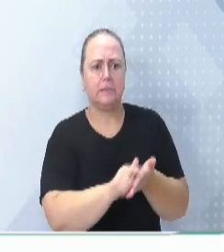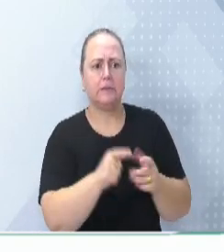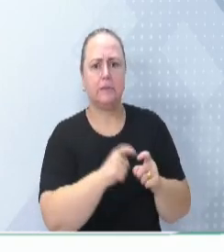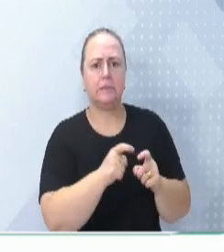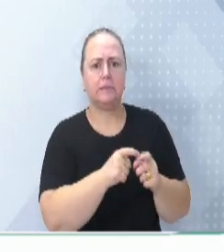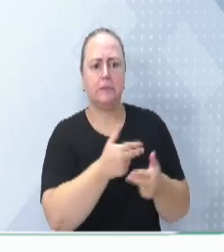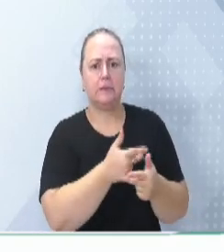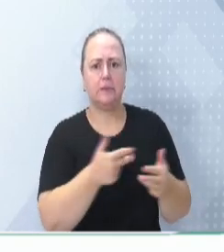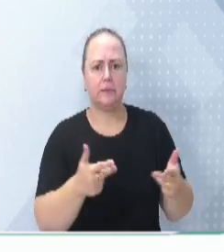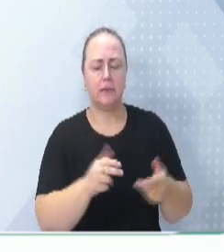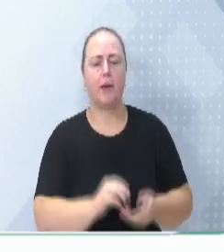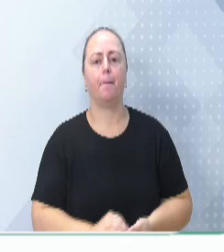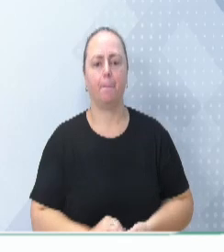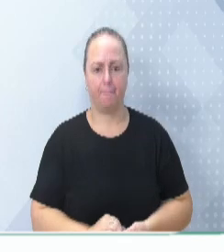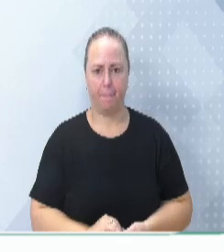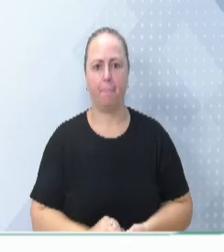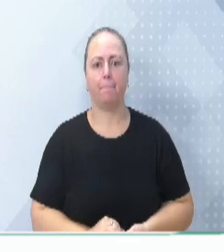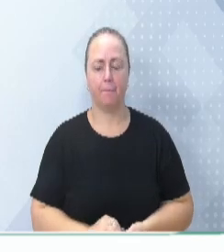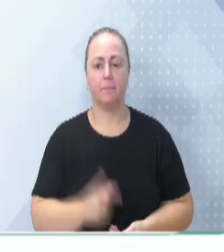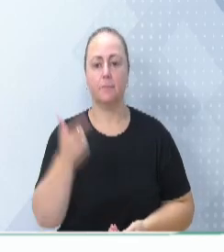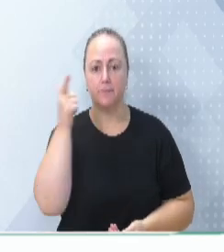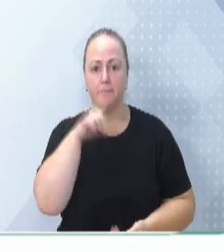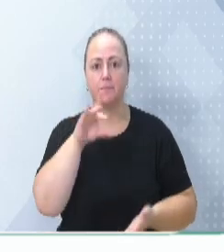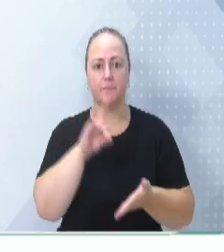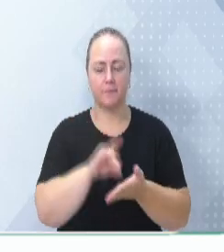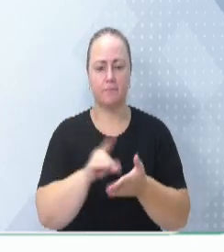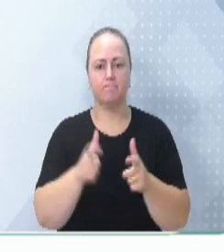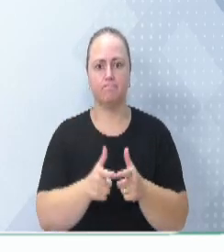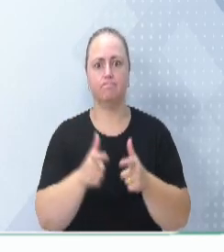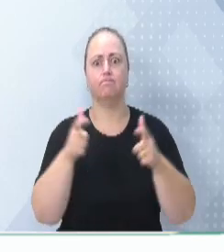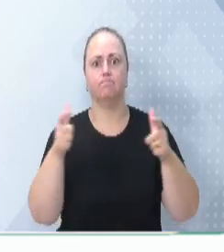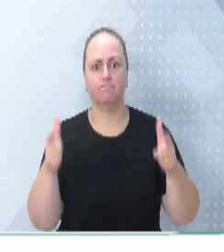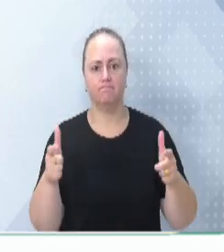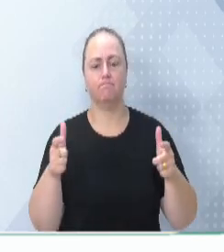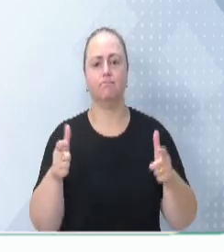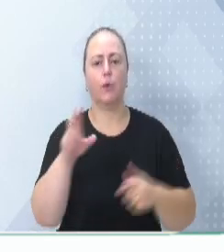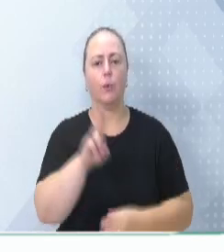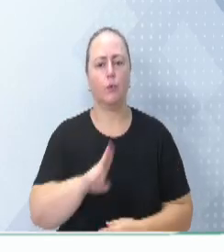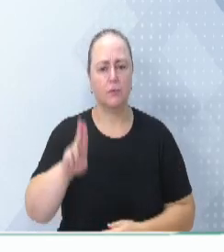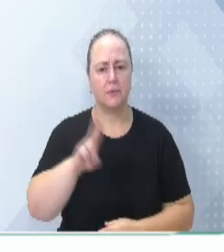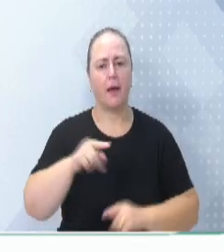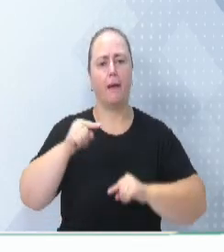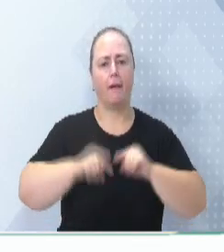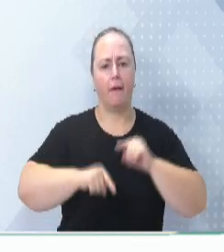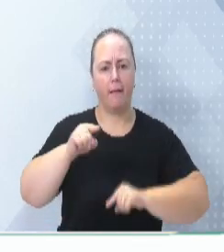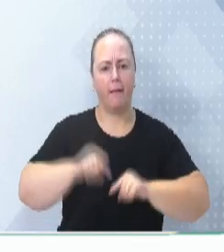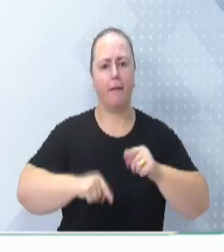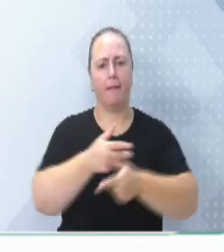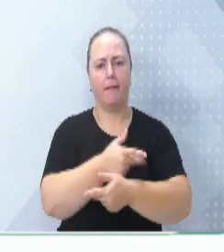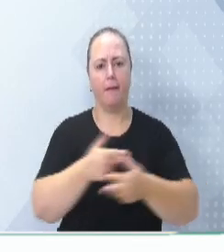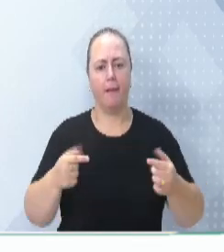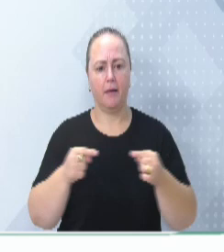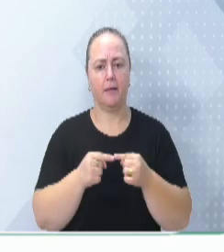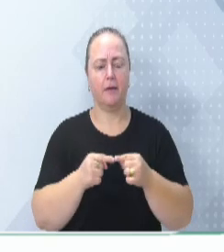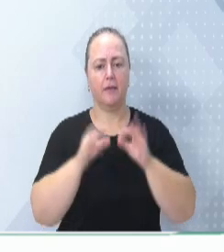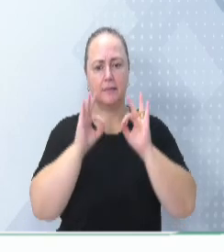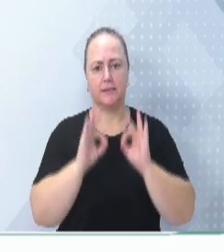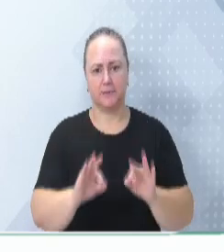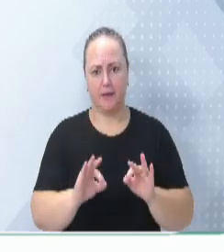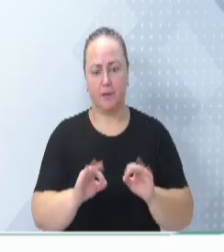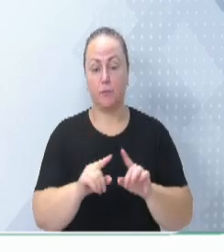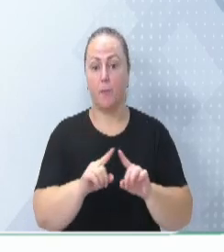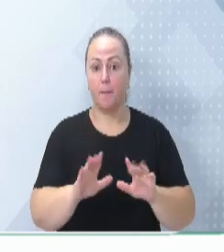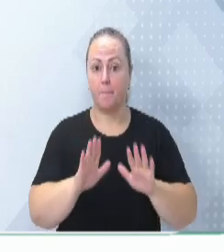fundamental, importante, para nós ampliarmos a utilização dos nossos equipamentos do hospital da forma mais adequada possível. E,